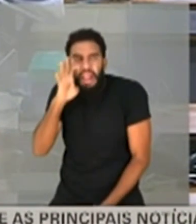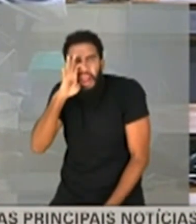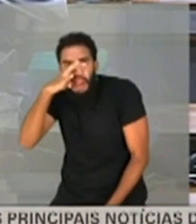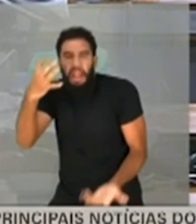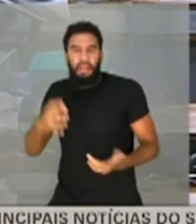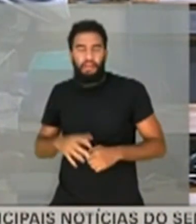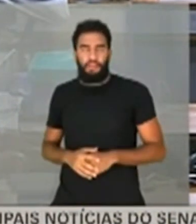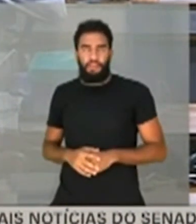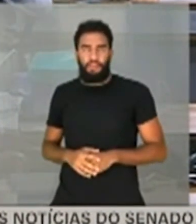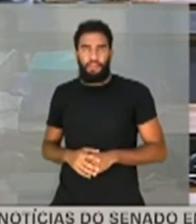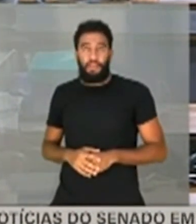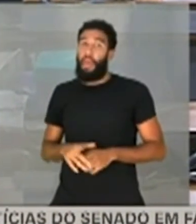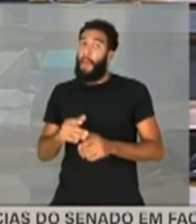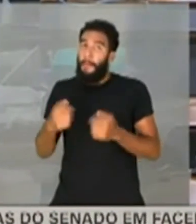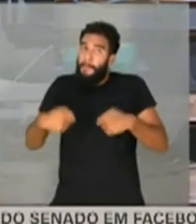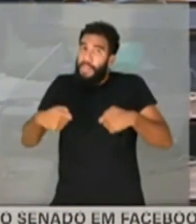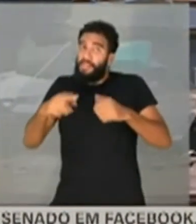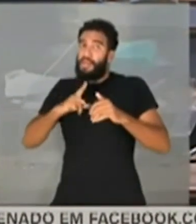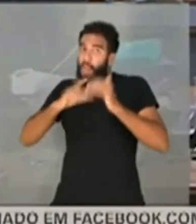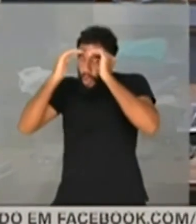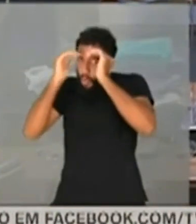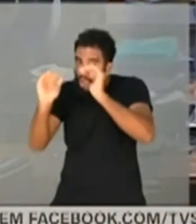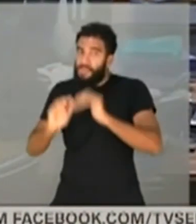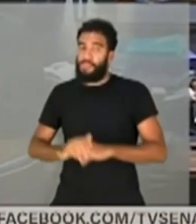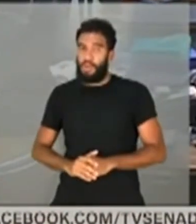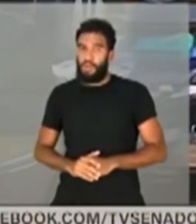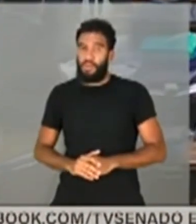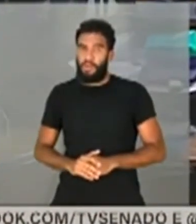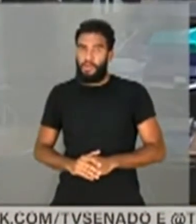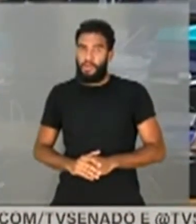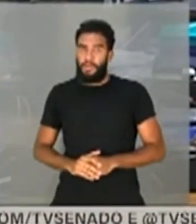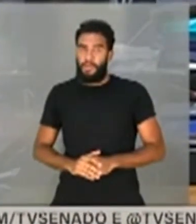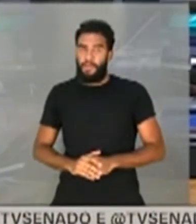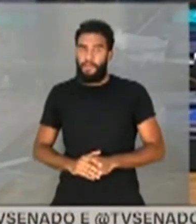Respeita. Respeita e merece respeito. Eu não tenho respeito. Não vou responder o senhor e respeita a sua idade.